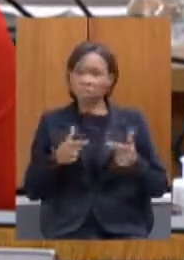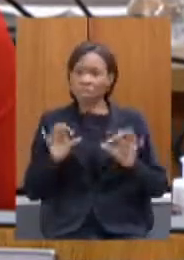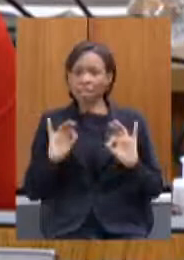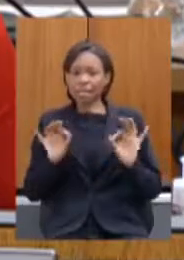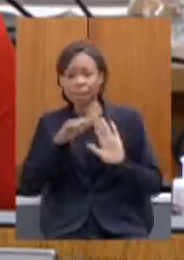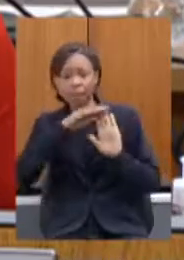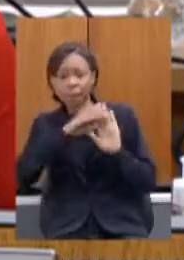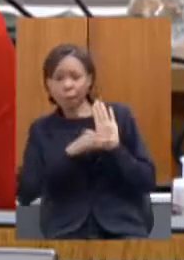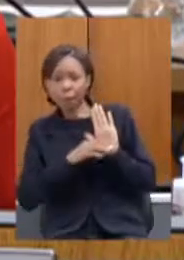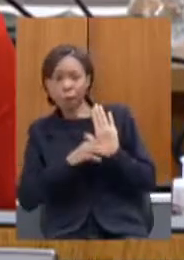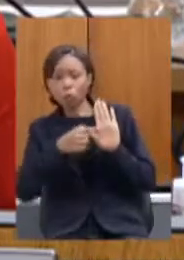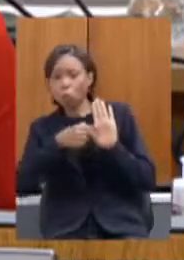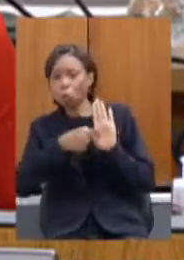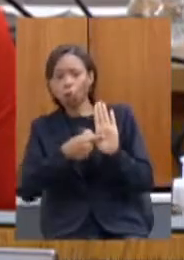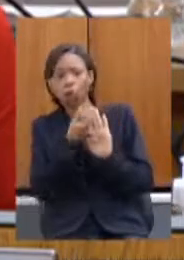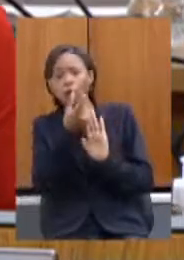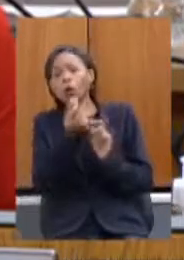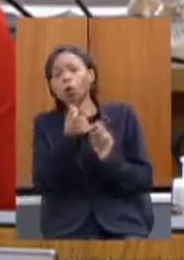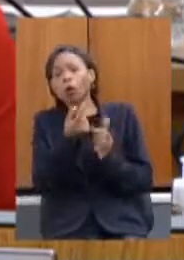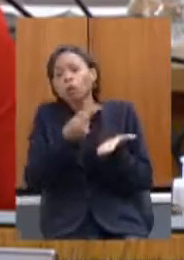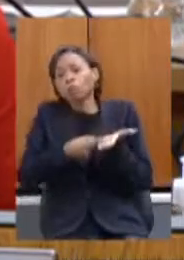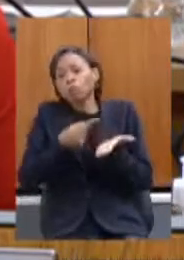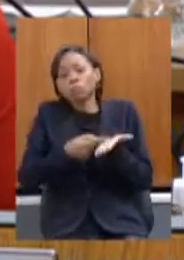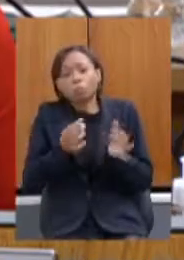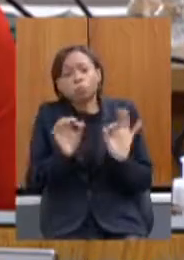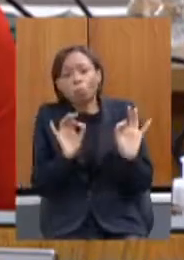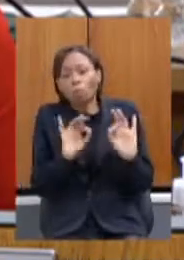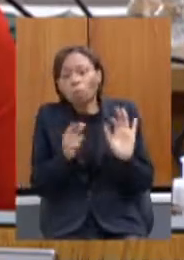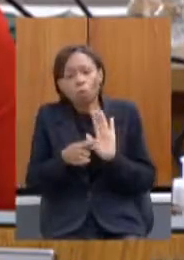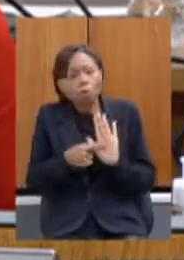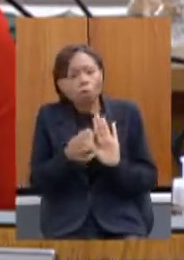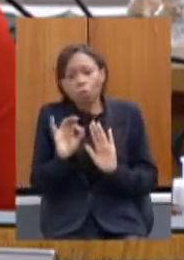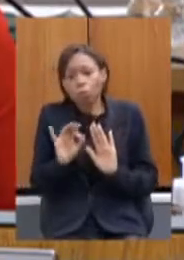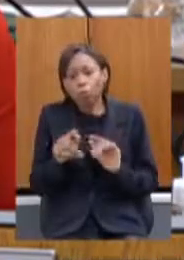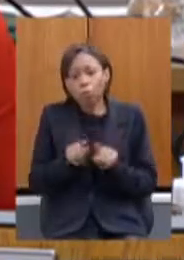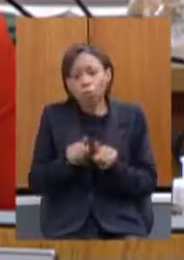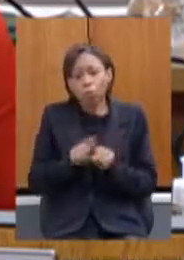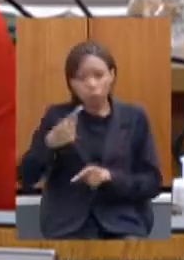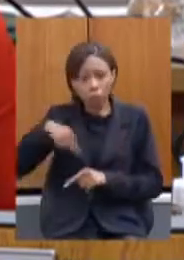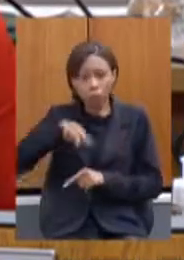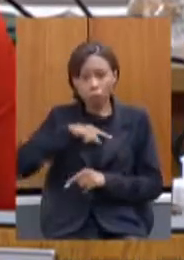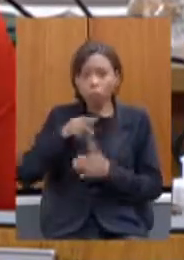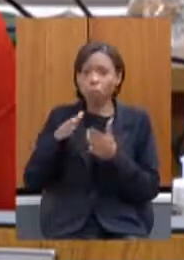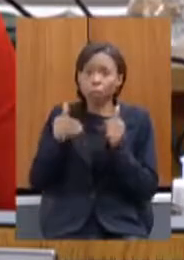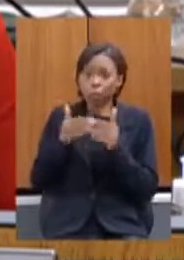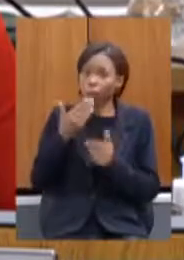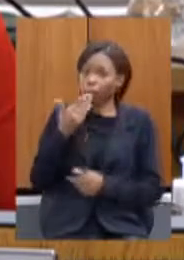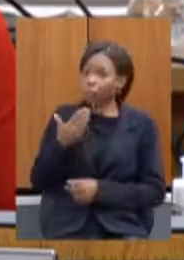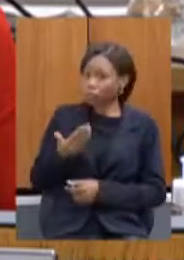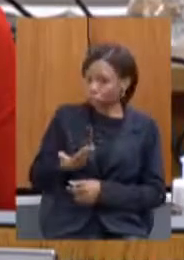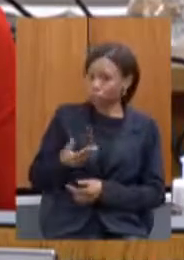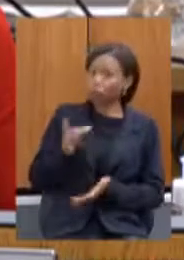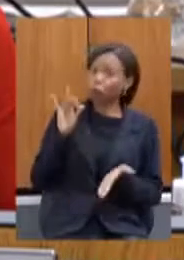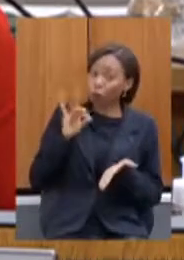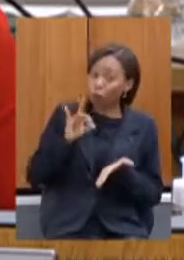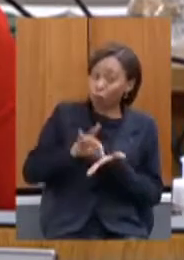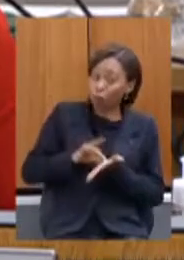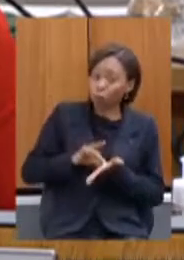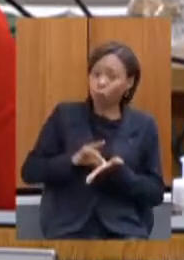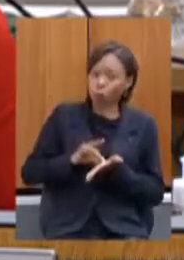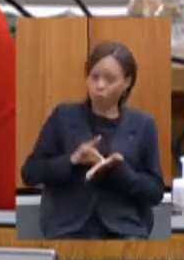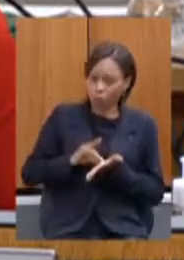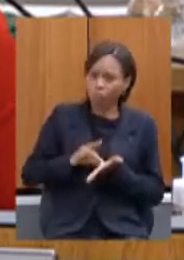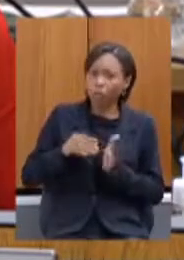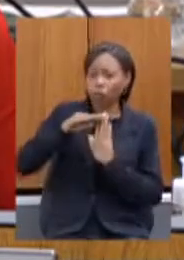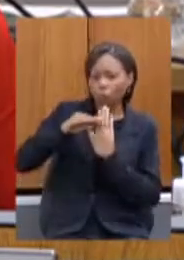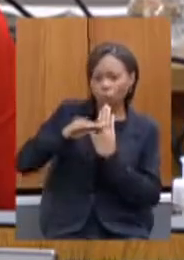que estaria disposto a negociar bem como a nossa solicitação formal de acesso a minuta ou que está sendo